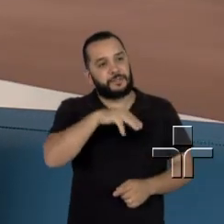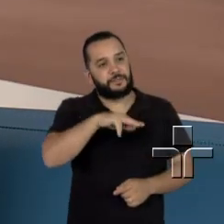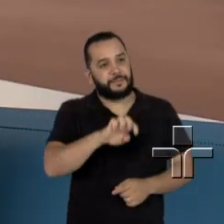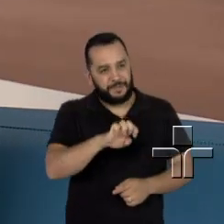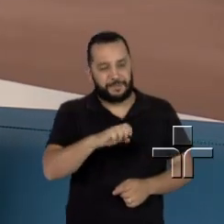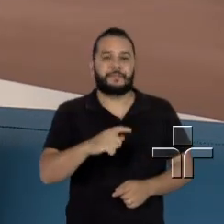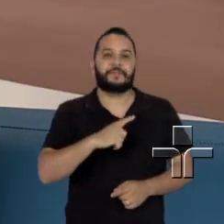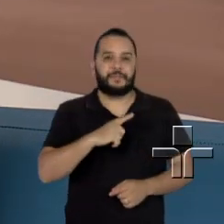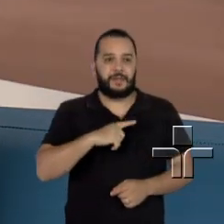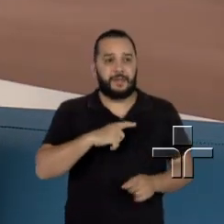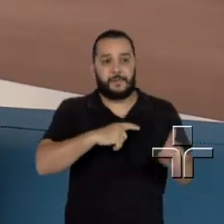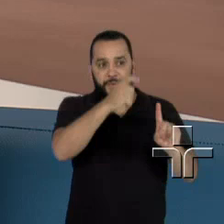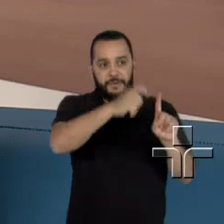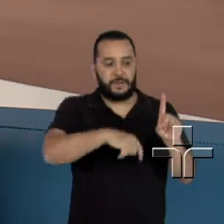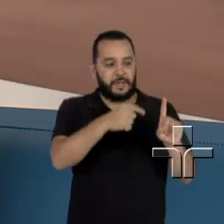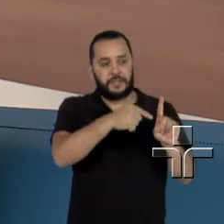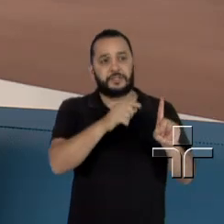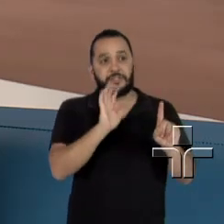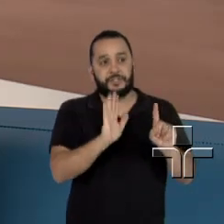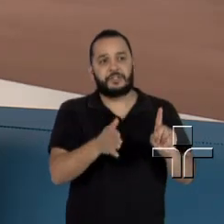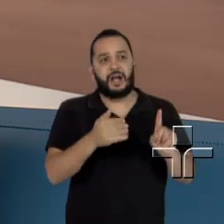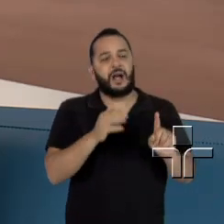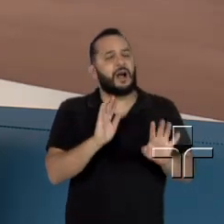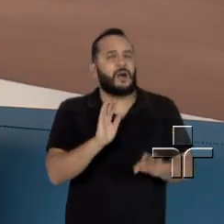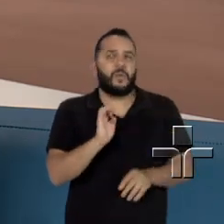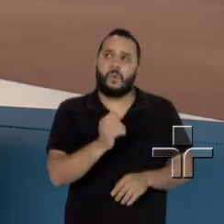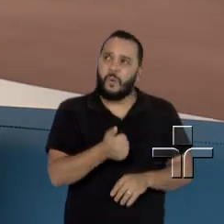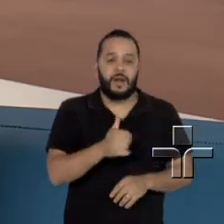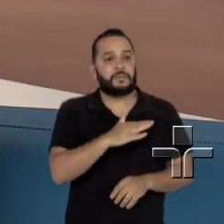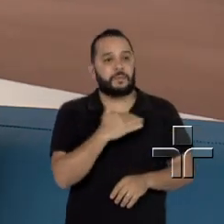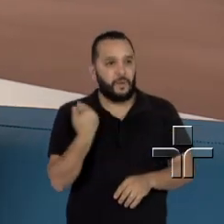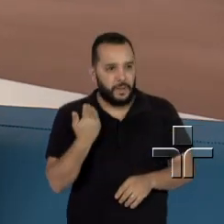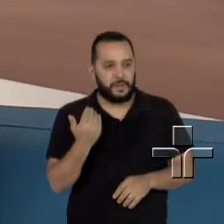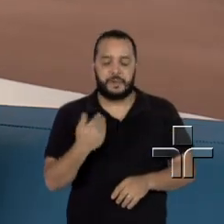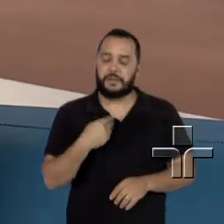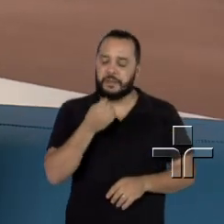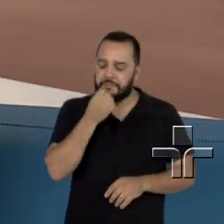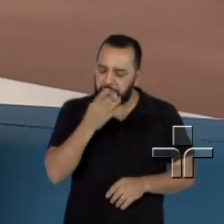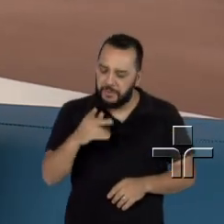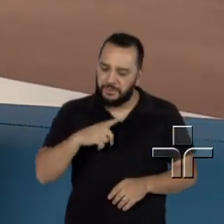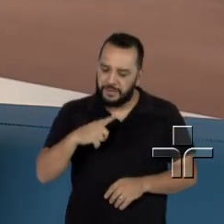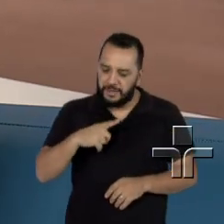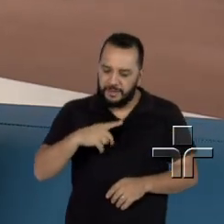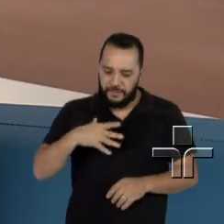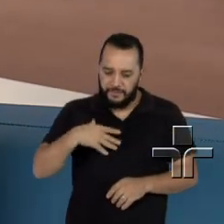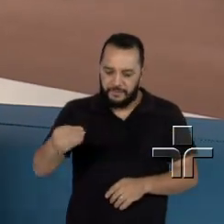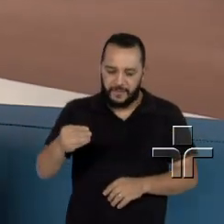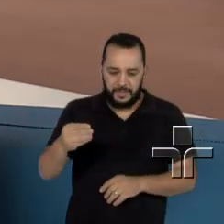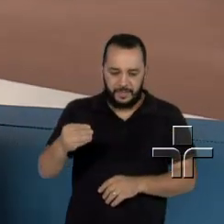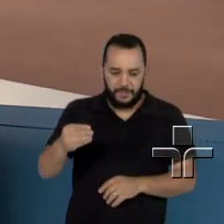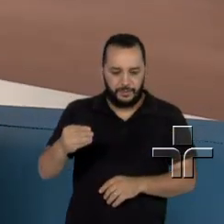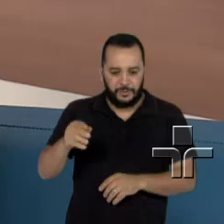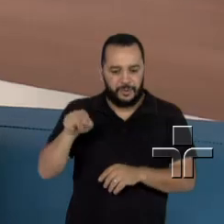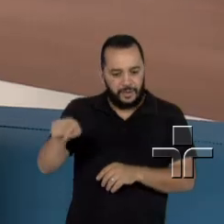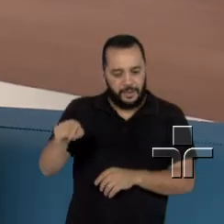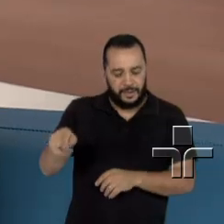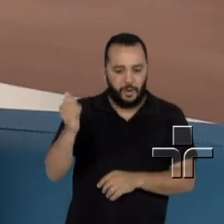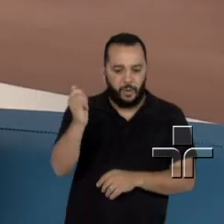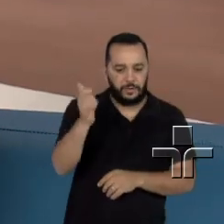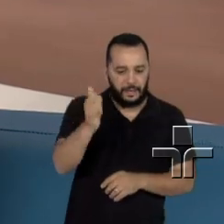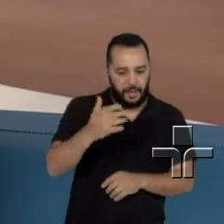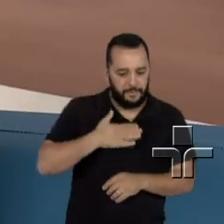personagem que vai se despedir da vida, uma guerreira, e ela falou, ainda bem que eu deixo alguém aqui para contar a minha história. Nossa, bateu assim numa